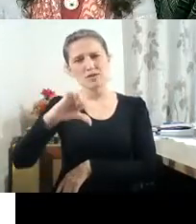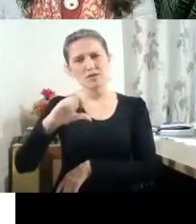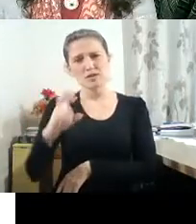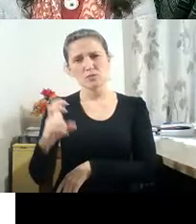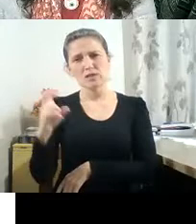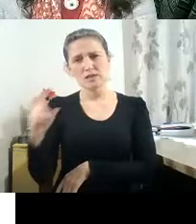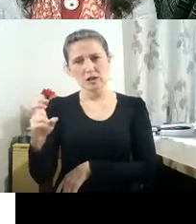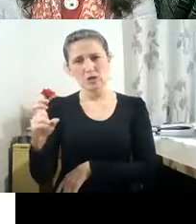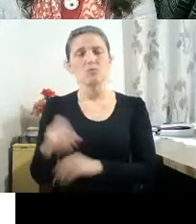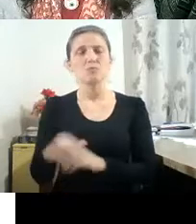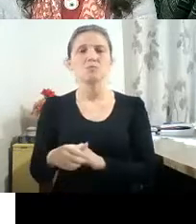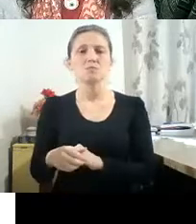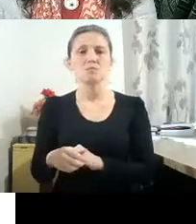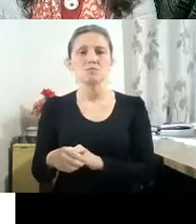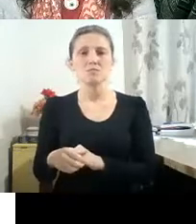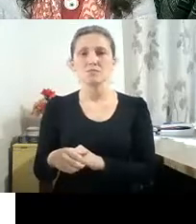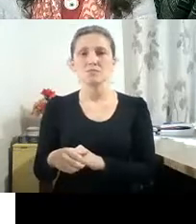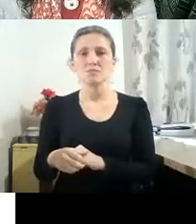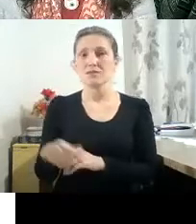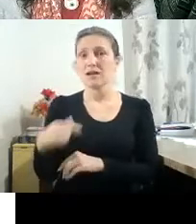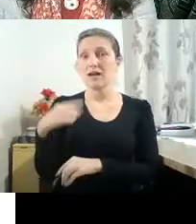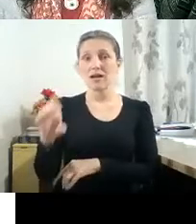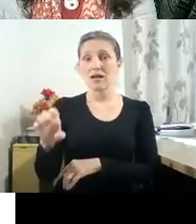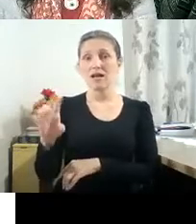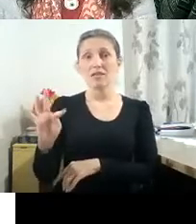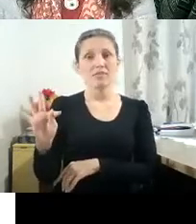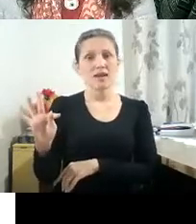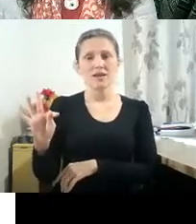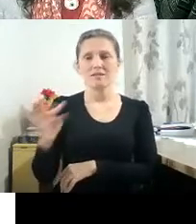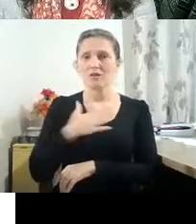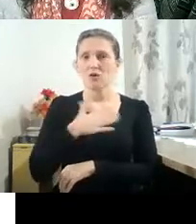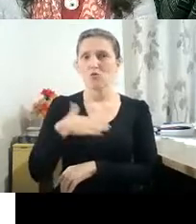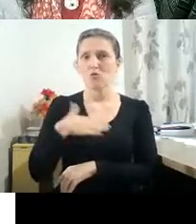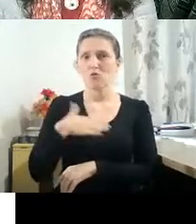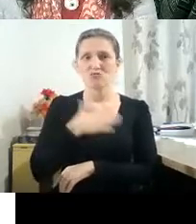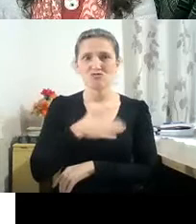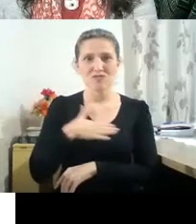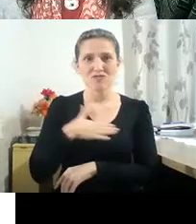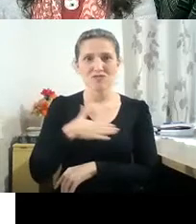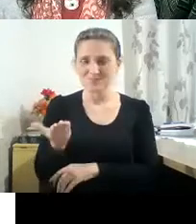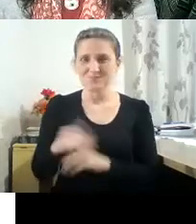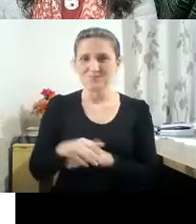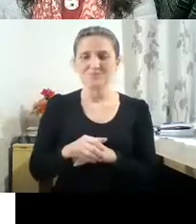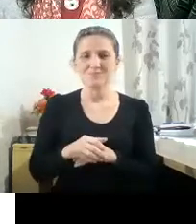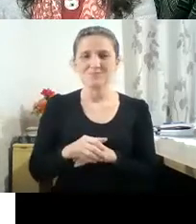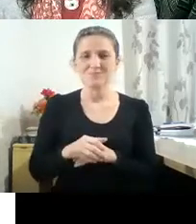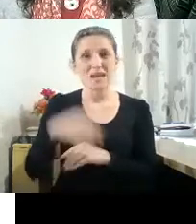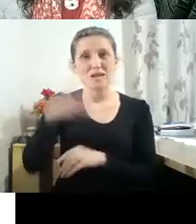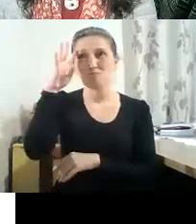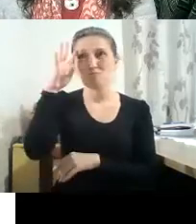os extraterrestres faziam parte desse imaginário também, e em decorrência de uma